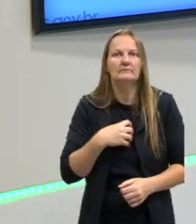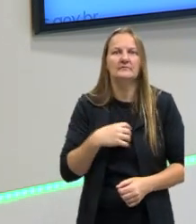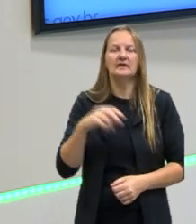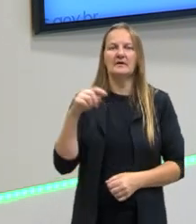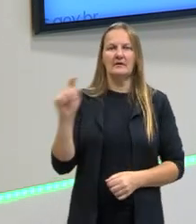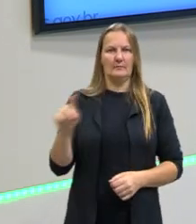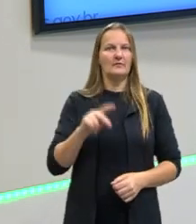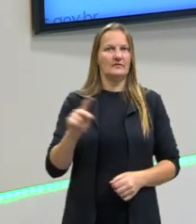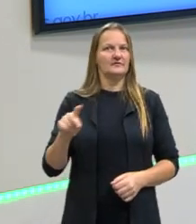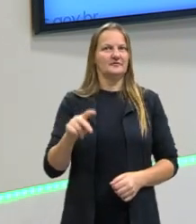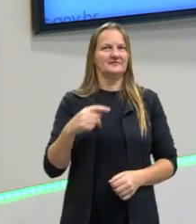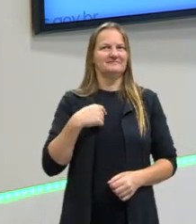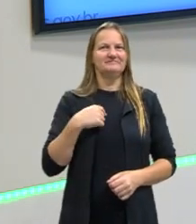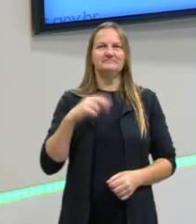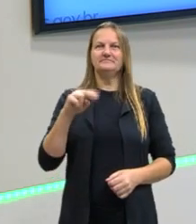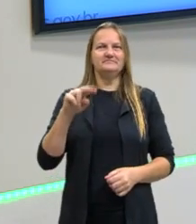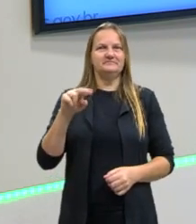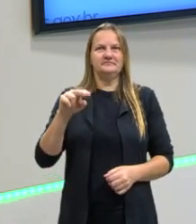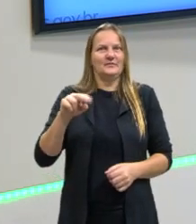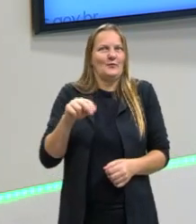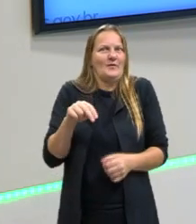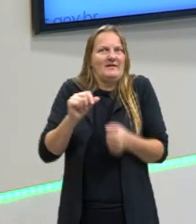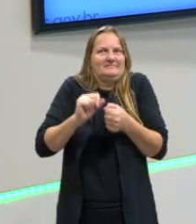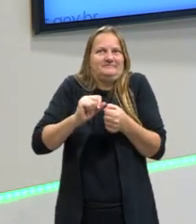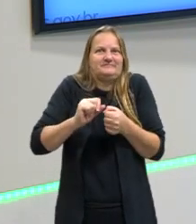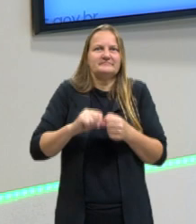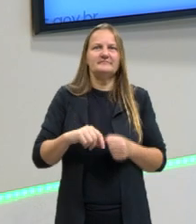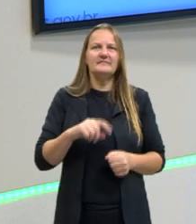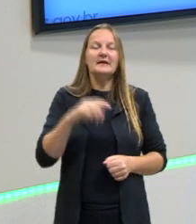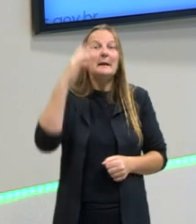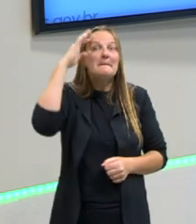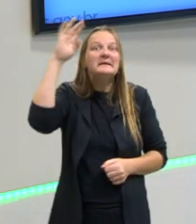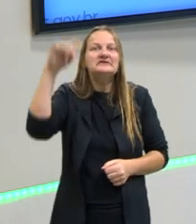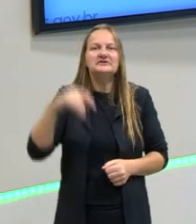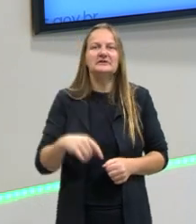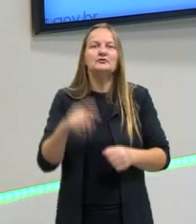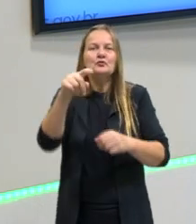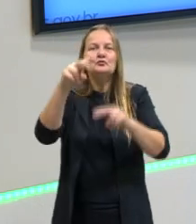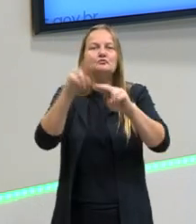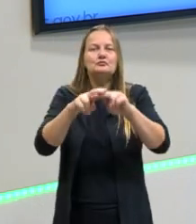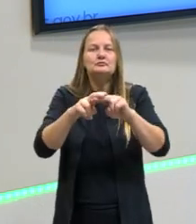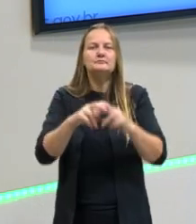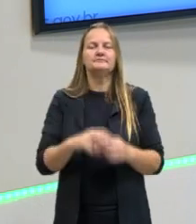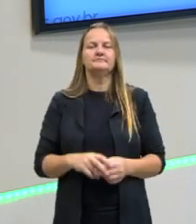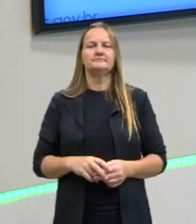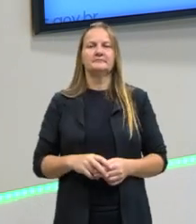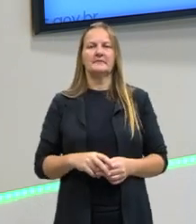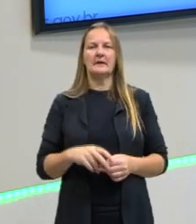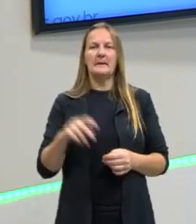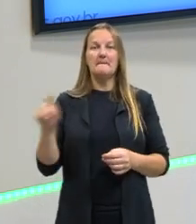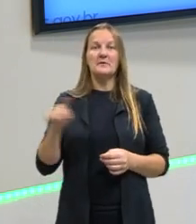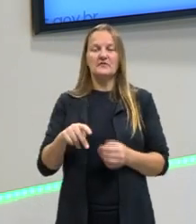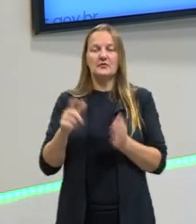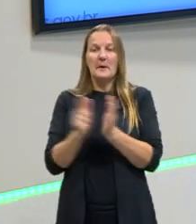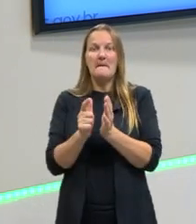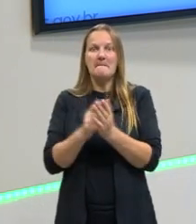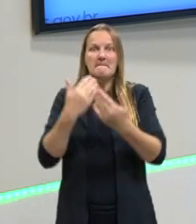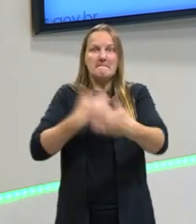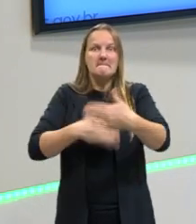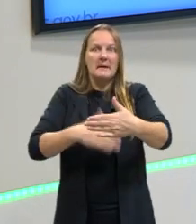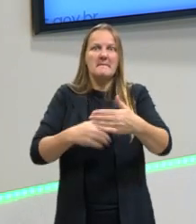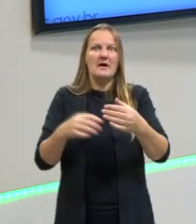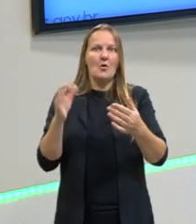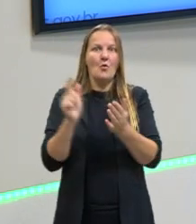professora, não faria isso. Mas vocês imaginem o seguinte, vocês estão lá sentadinhos na mesa, a professora chega com a prova na mão